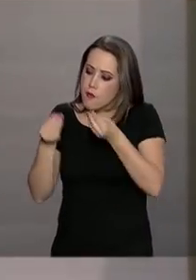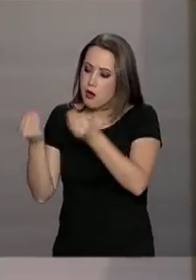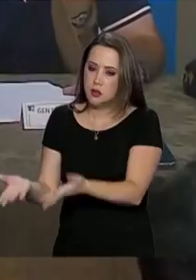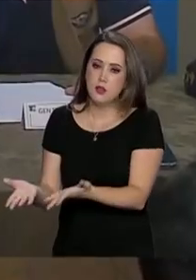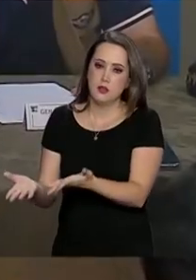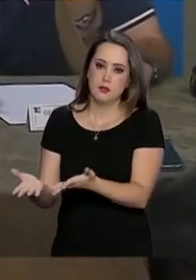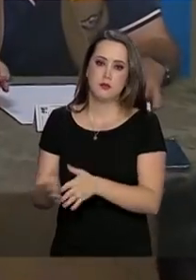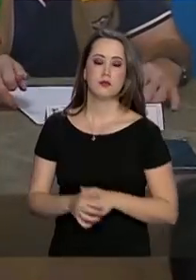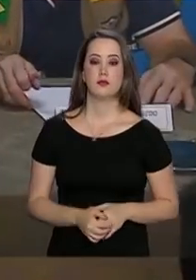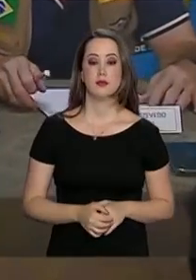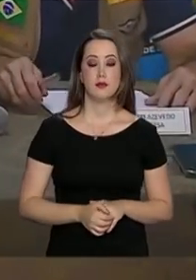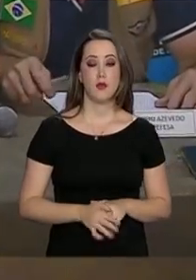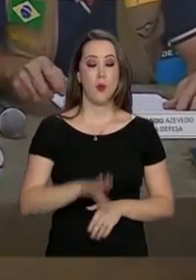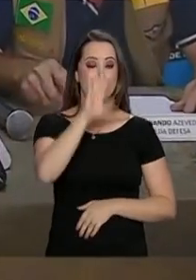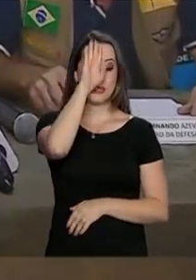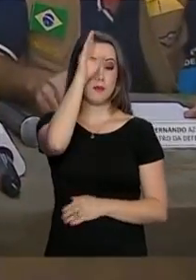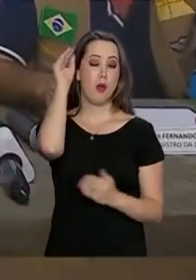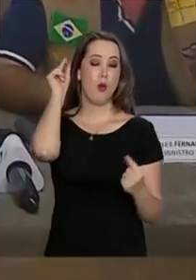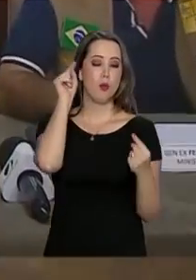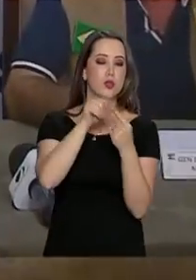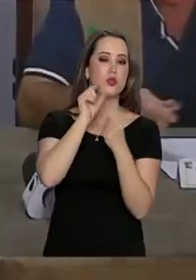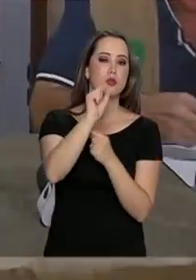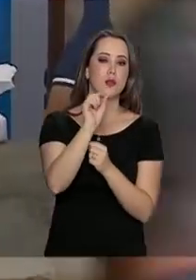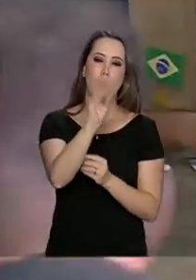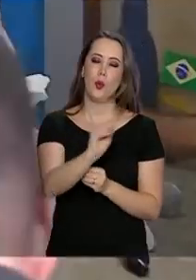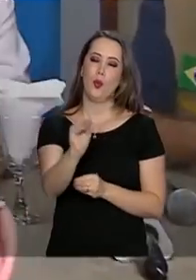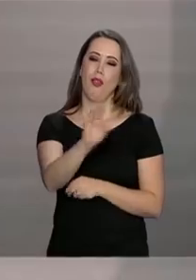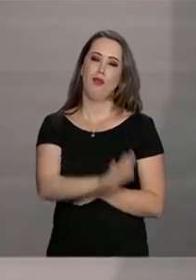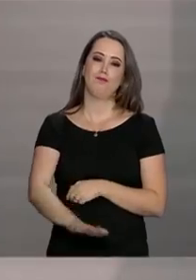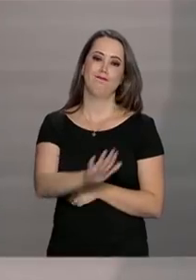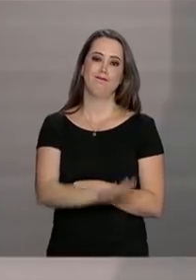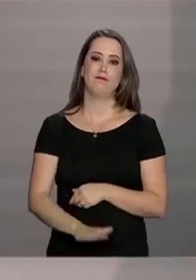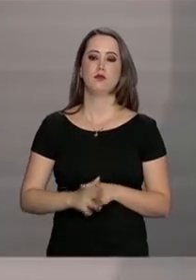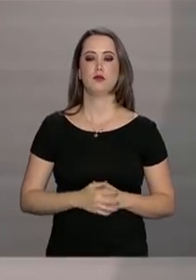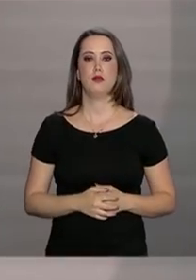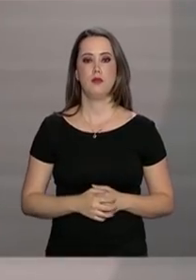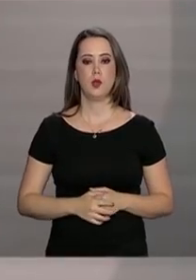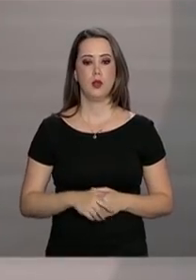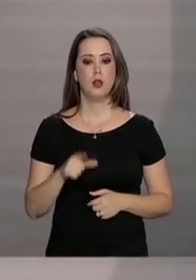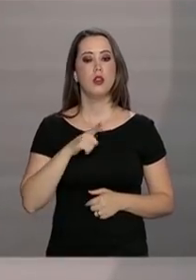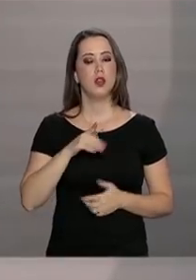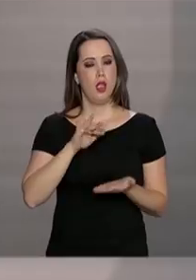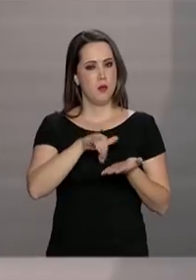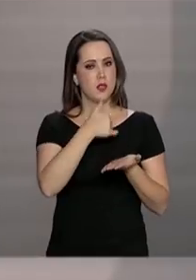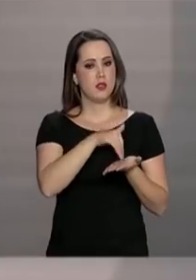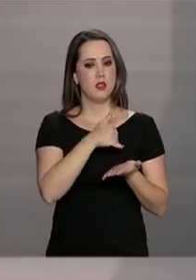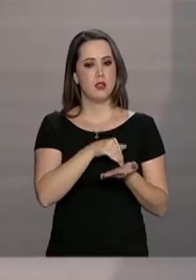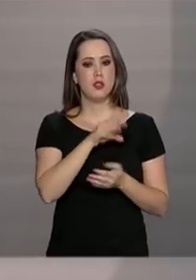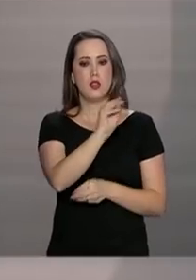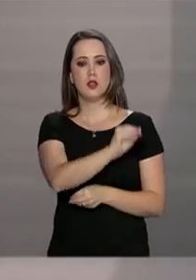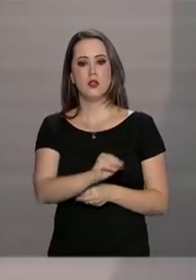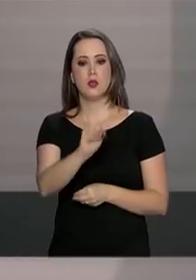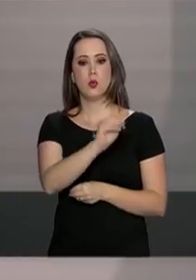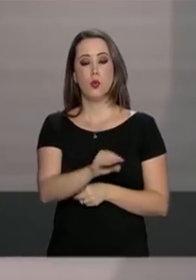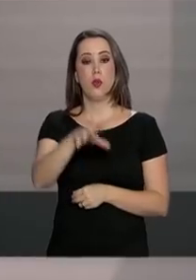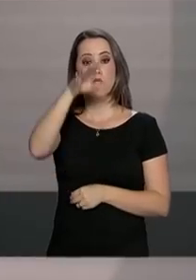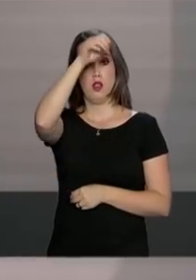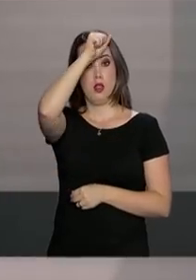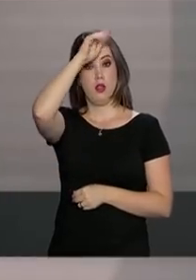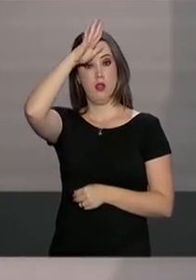Ricardo Bélez, disse que a prioridade é atender as crianças. Nós temos uma secretaria que cuida da alfabetização.